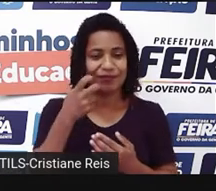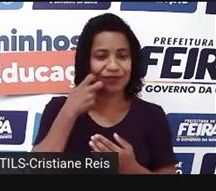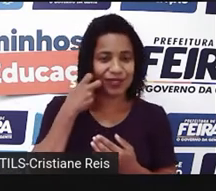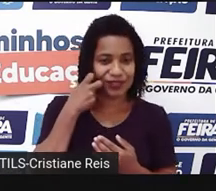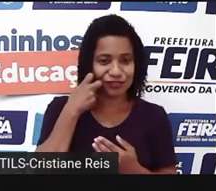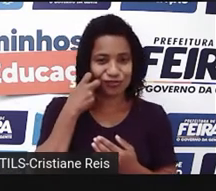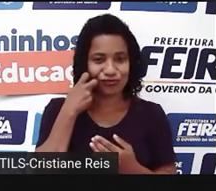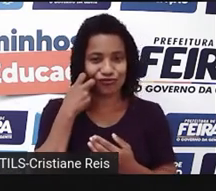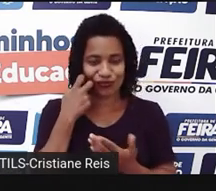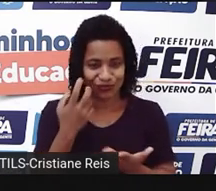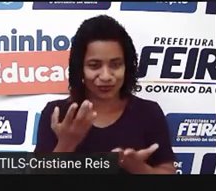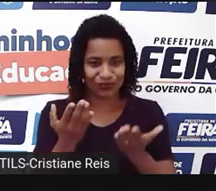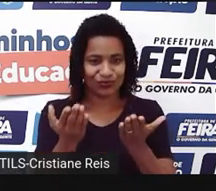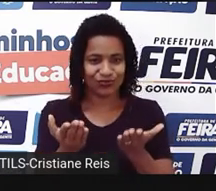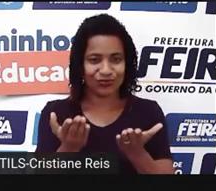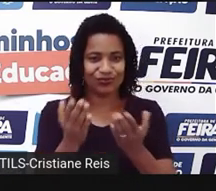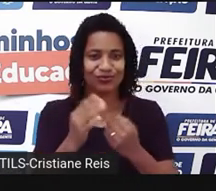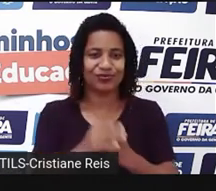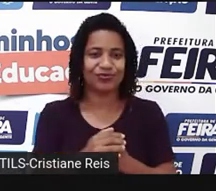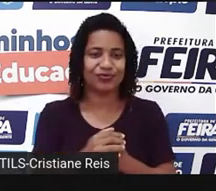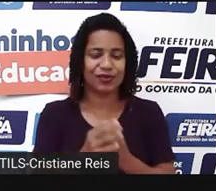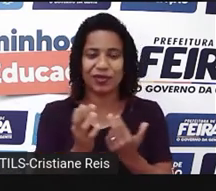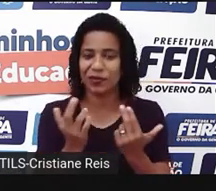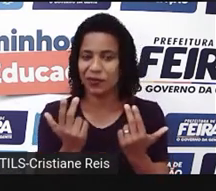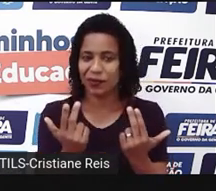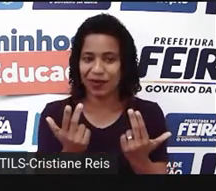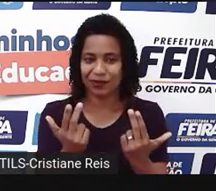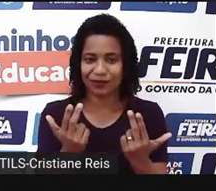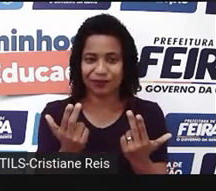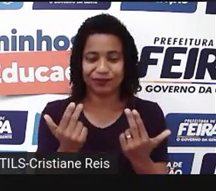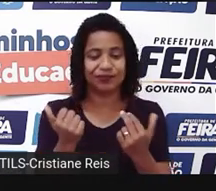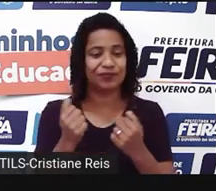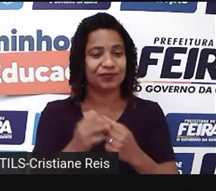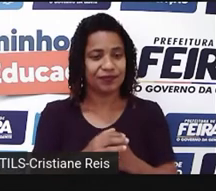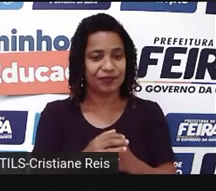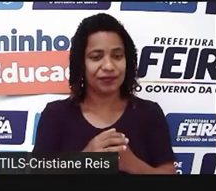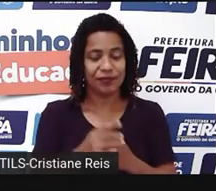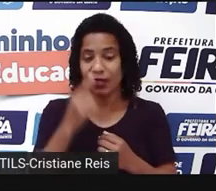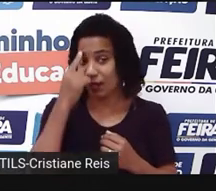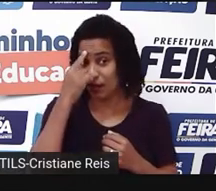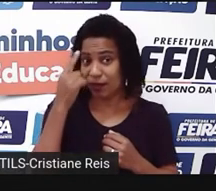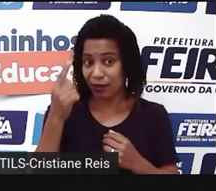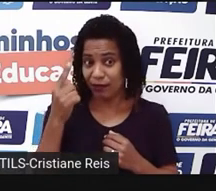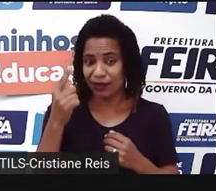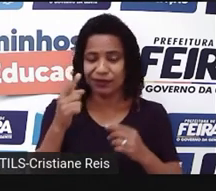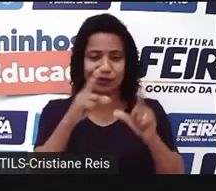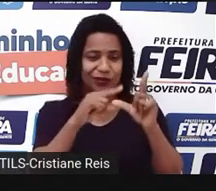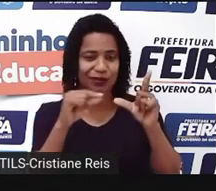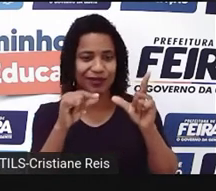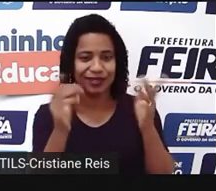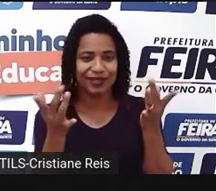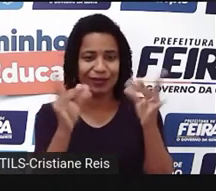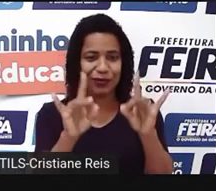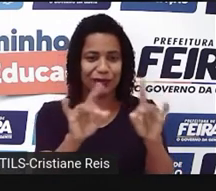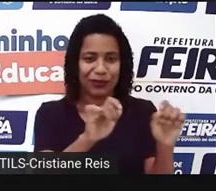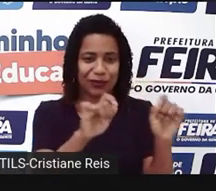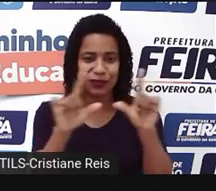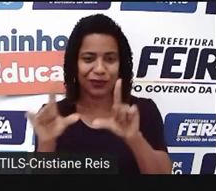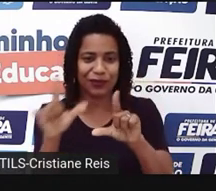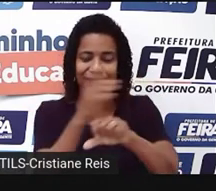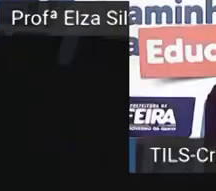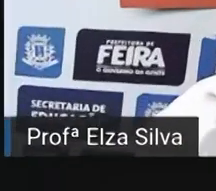dish, prato. Ok, students? Lembrem-se de realizar essa atividade novamente, porque a